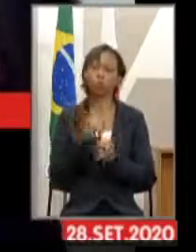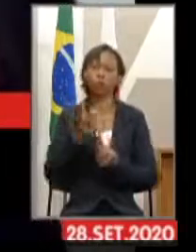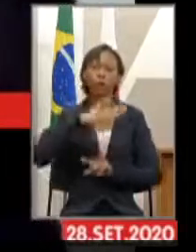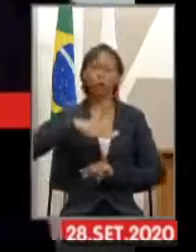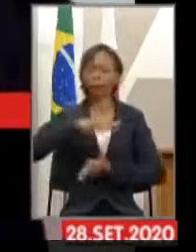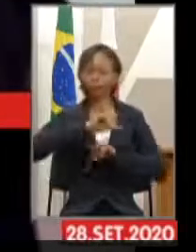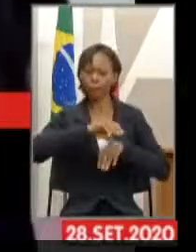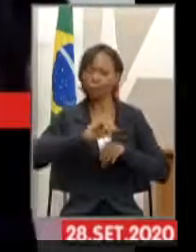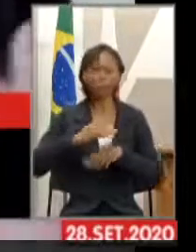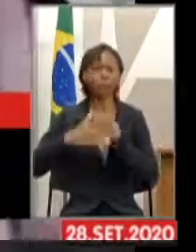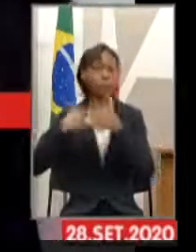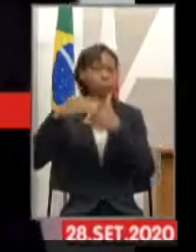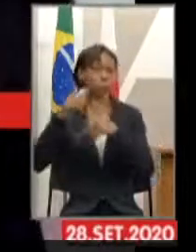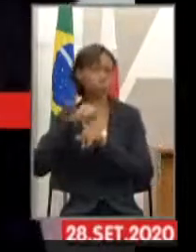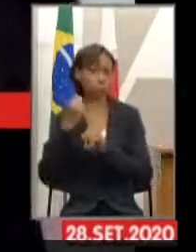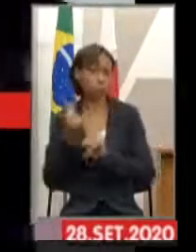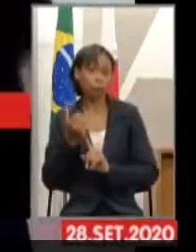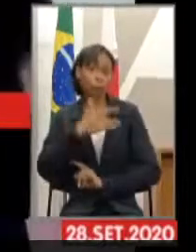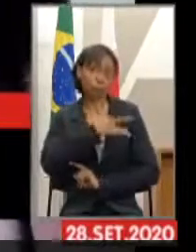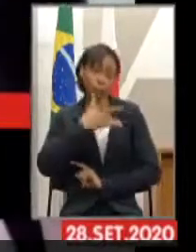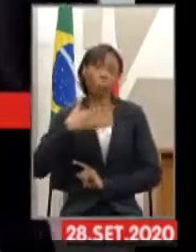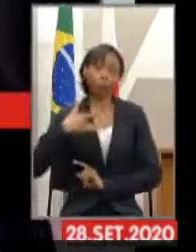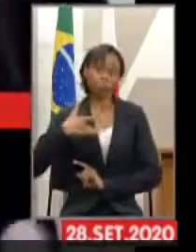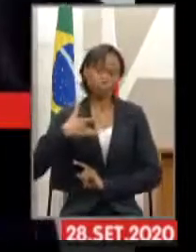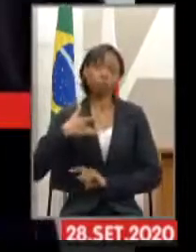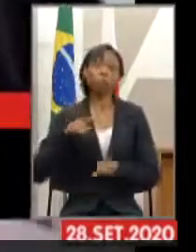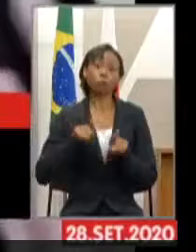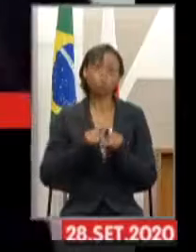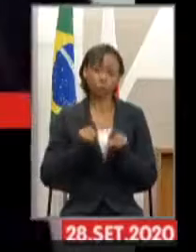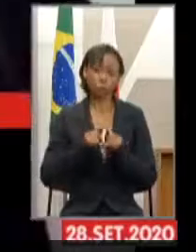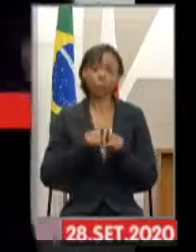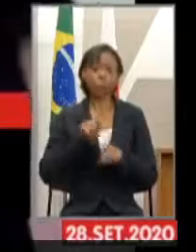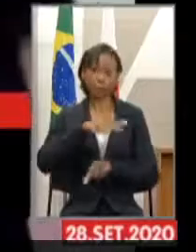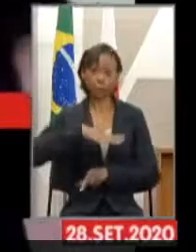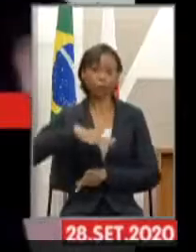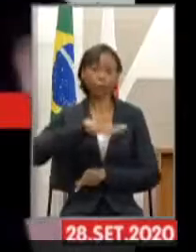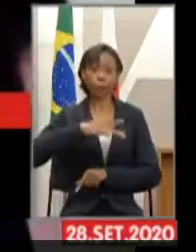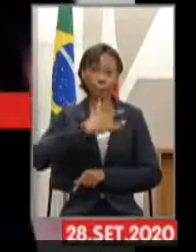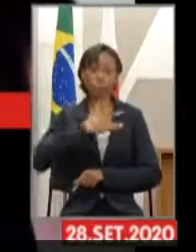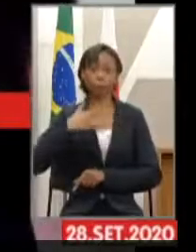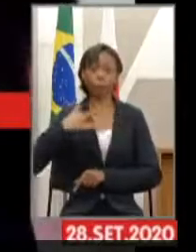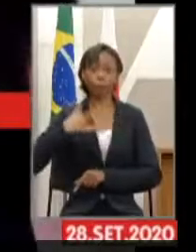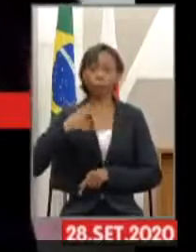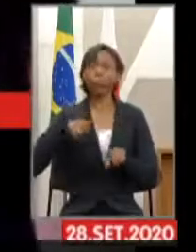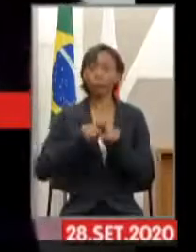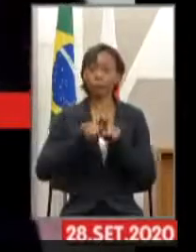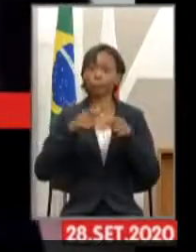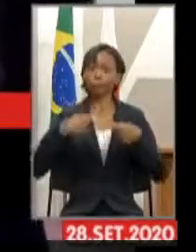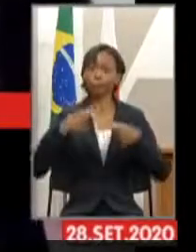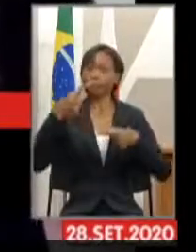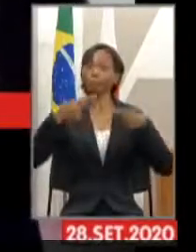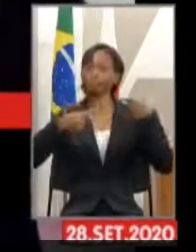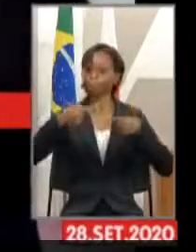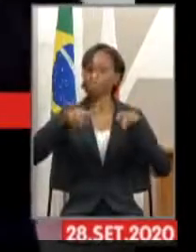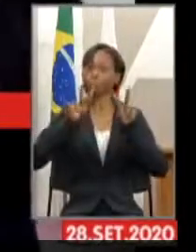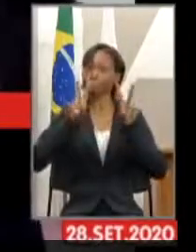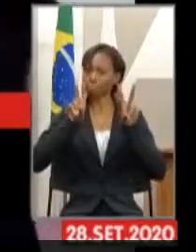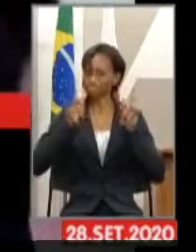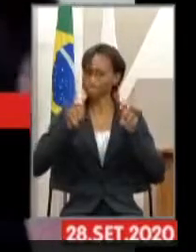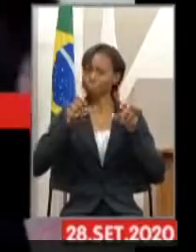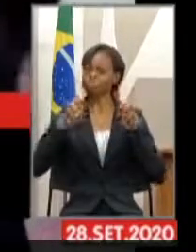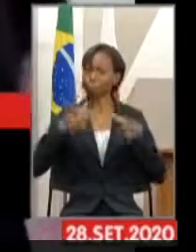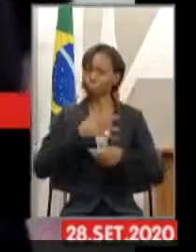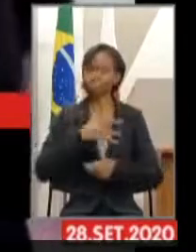no desenvolvimento social, na saúde, que a gente pensa que é outro campo que precisa de fato ser discutido, além, propriamente dita, da